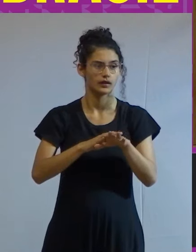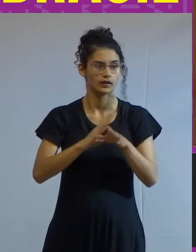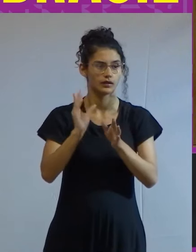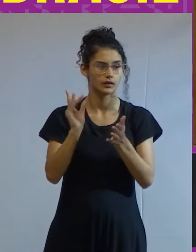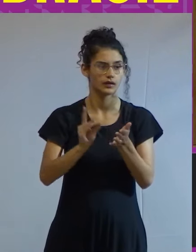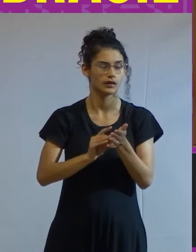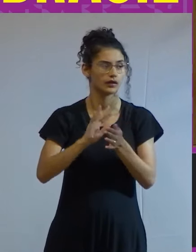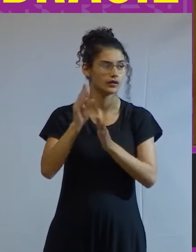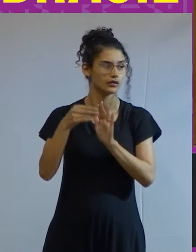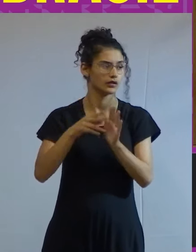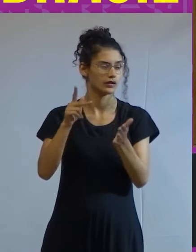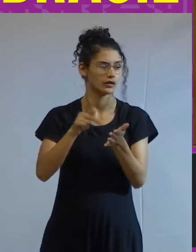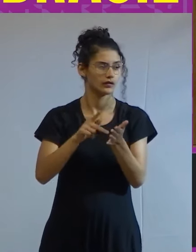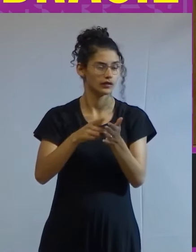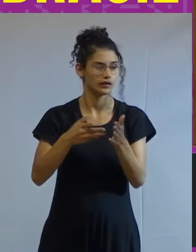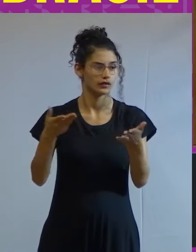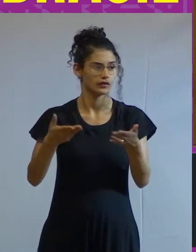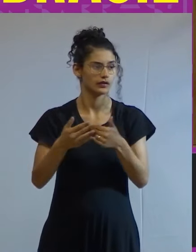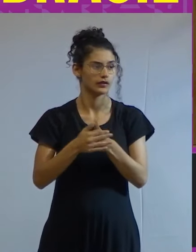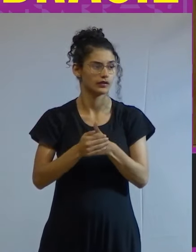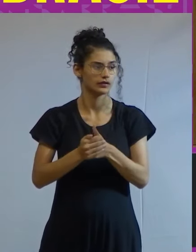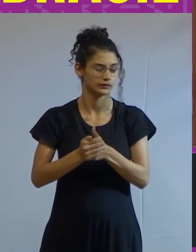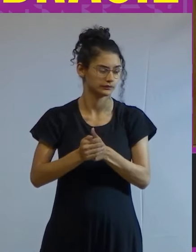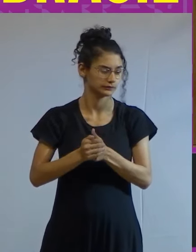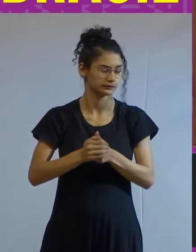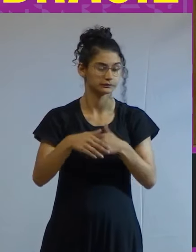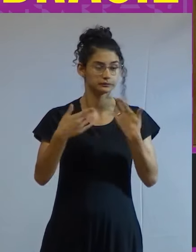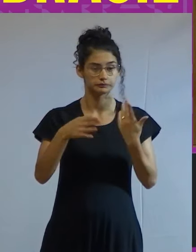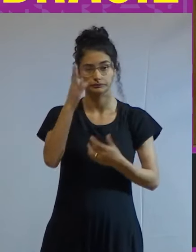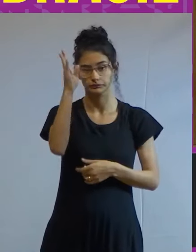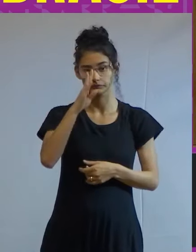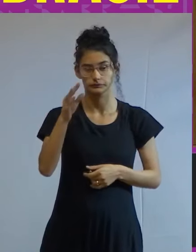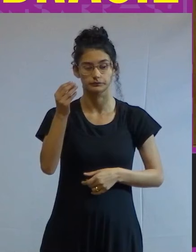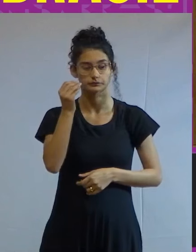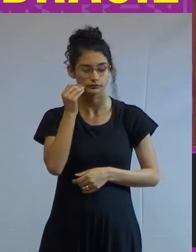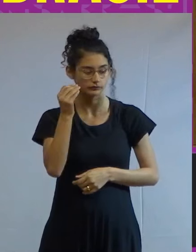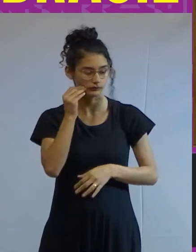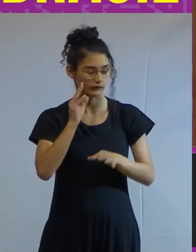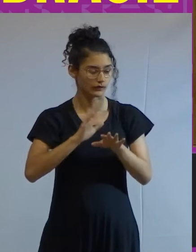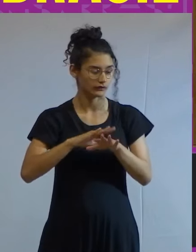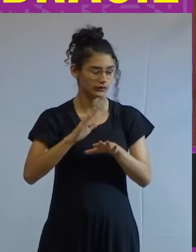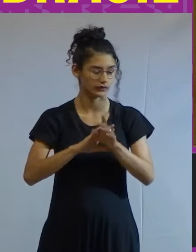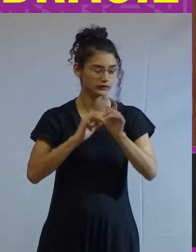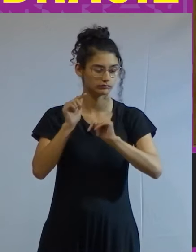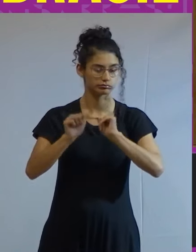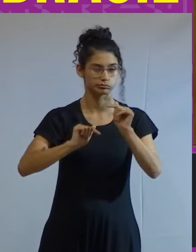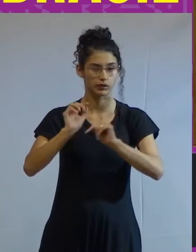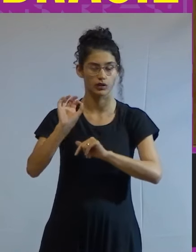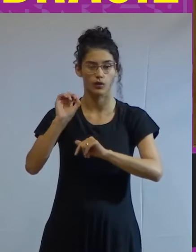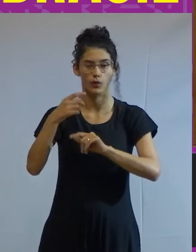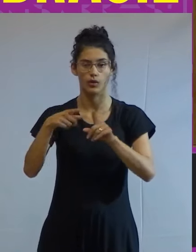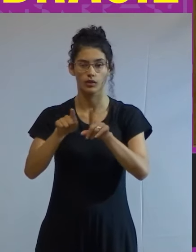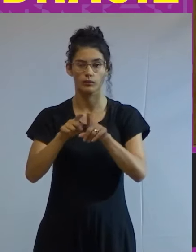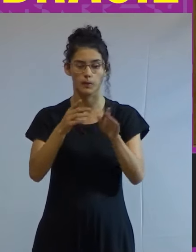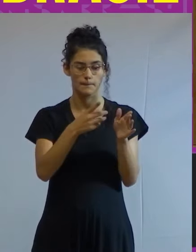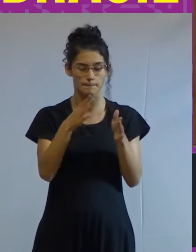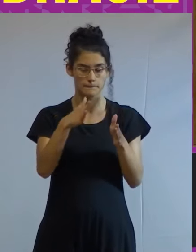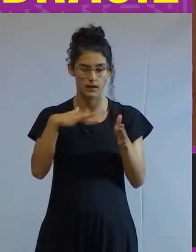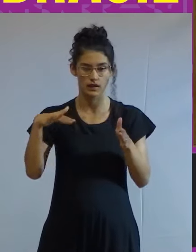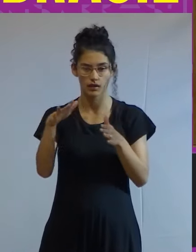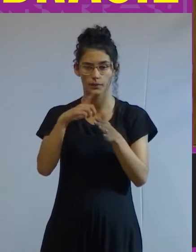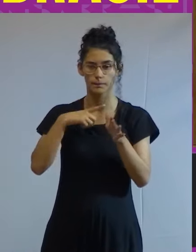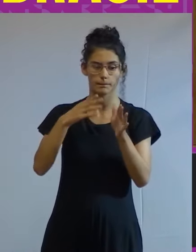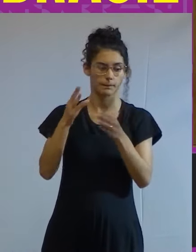palmar desta verdade assim no Brasil a tentativa de fazer os trabalhadores ou ao menos uma parte deles